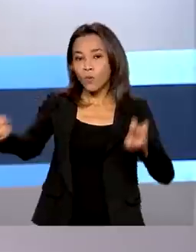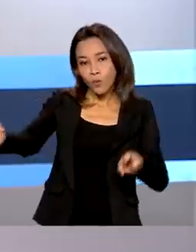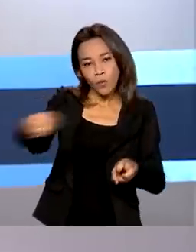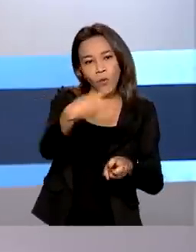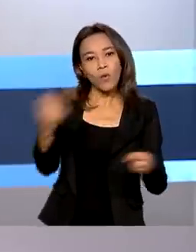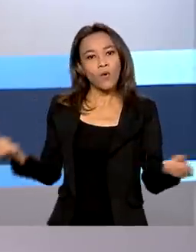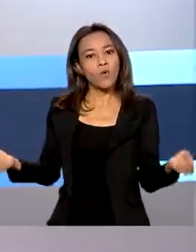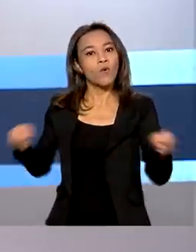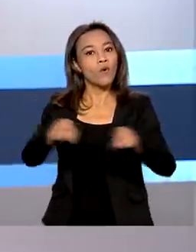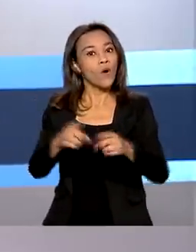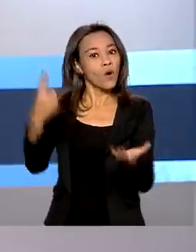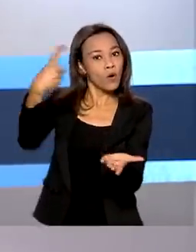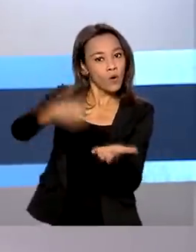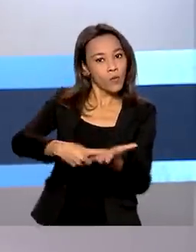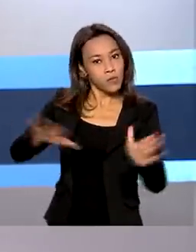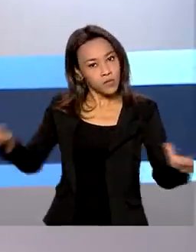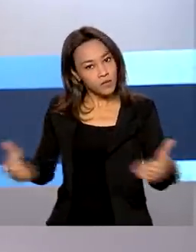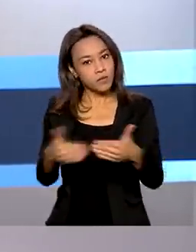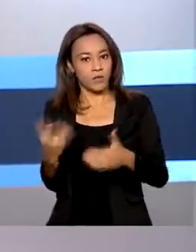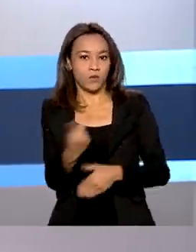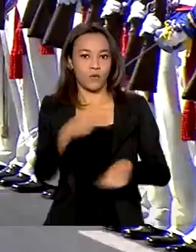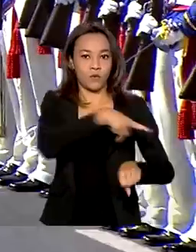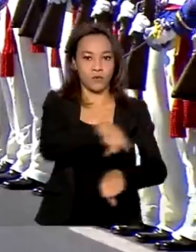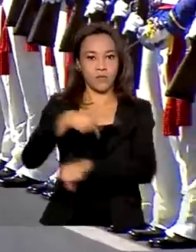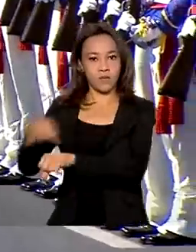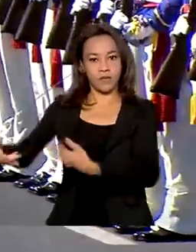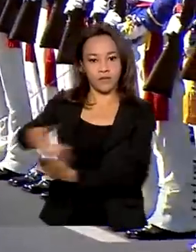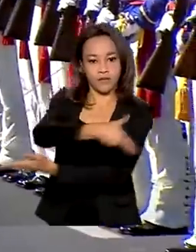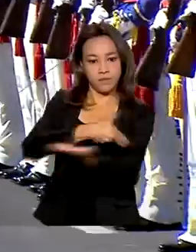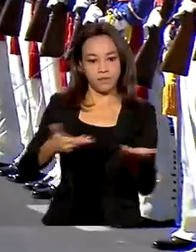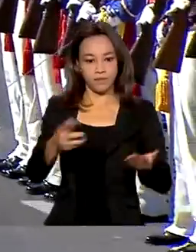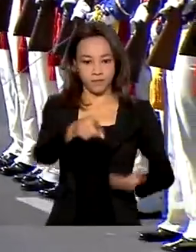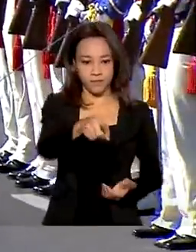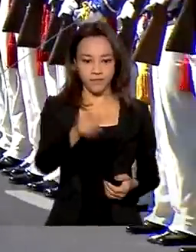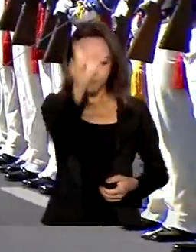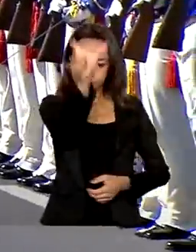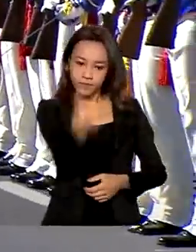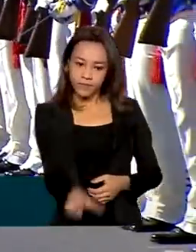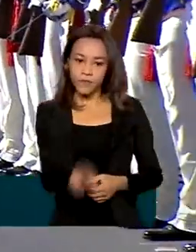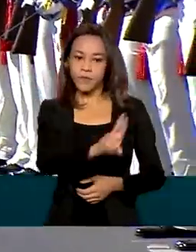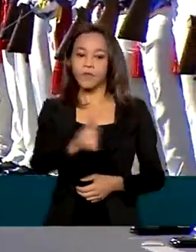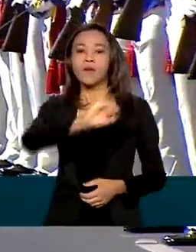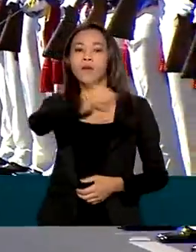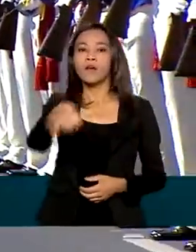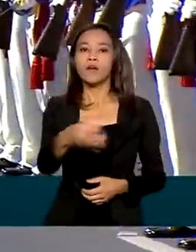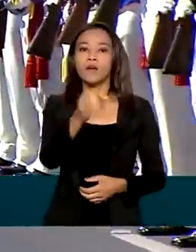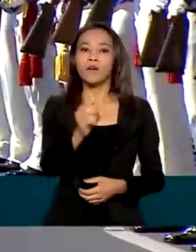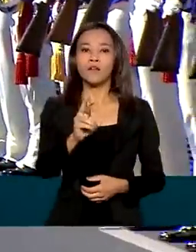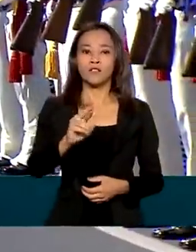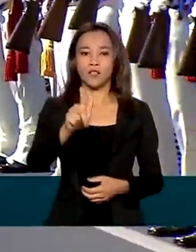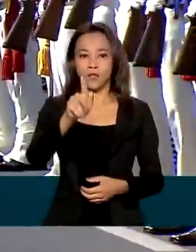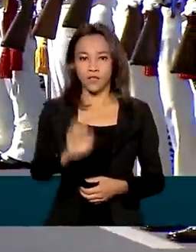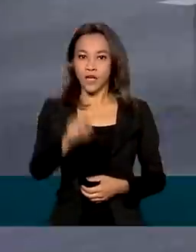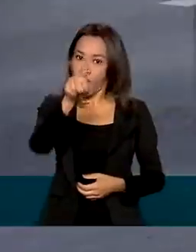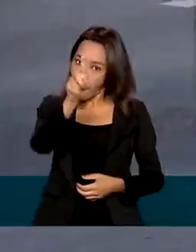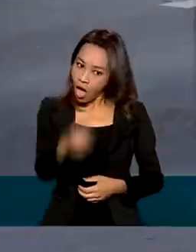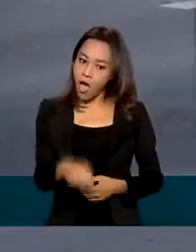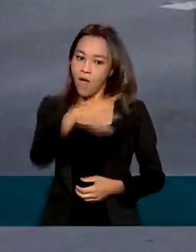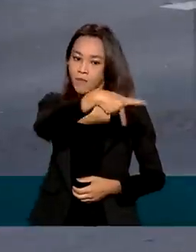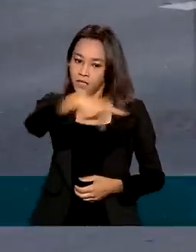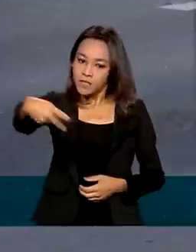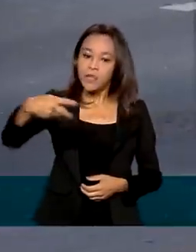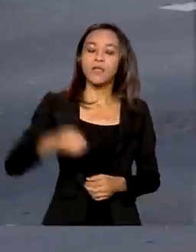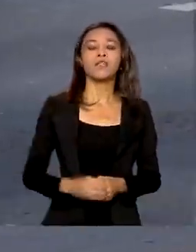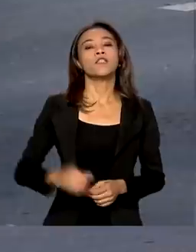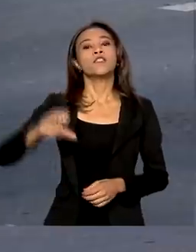para facilitar o trânsito entre os países. Jorge Carlos de Almeida Fonseca, presidente de Cabo Verde, foi